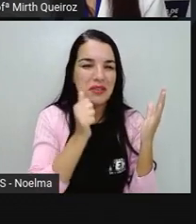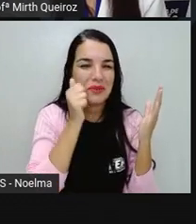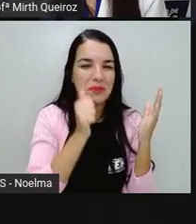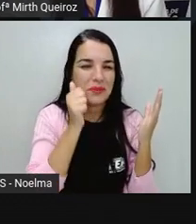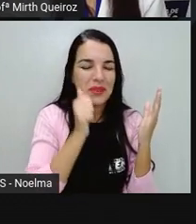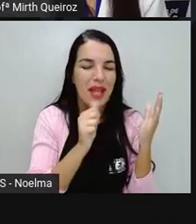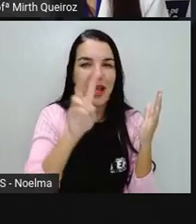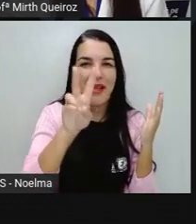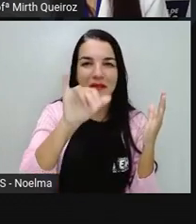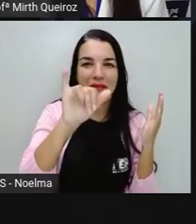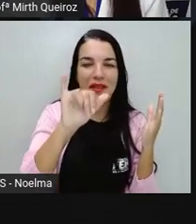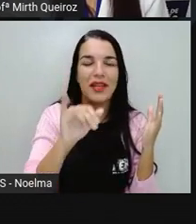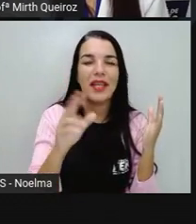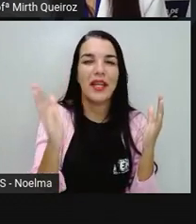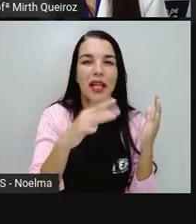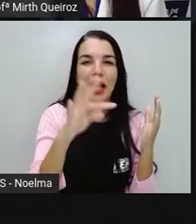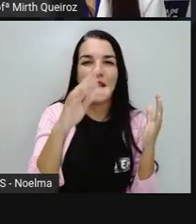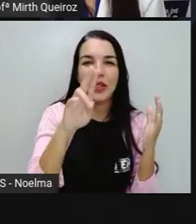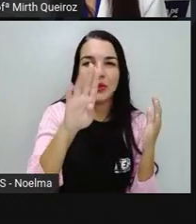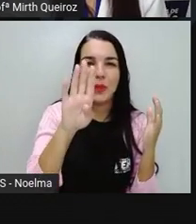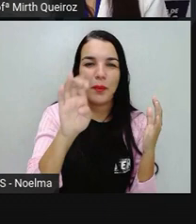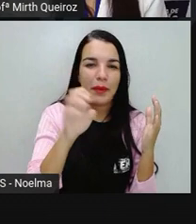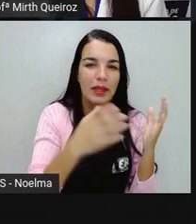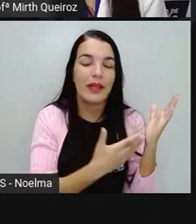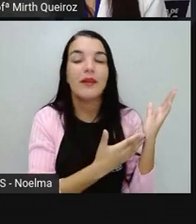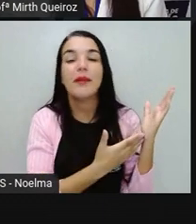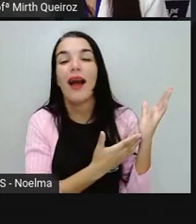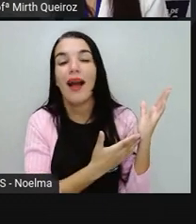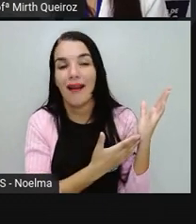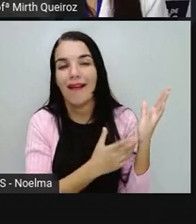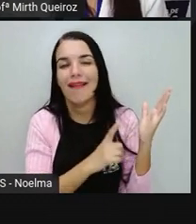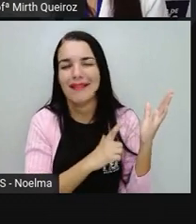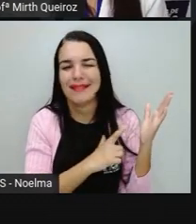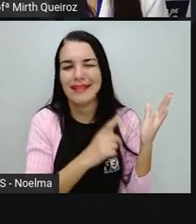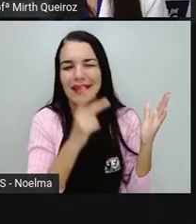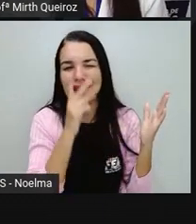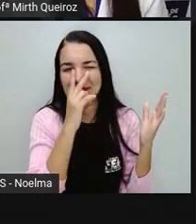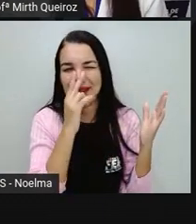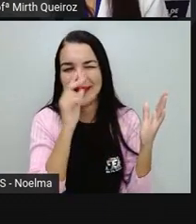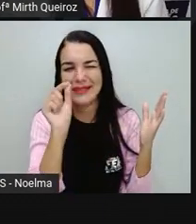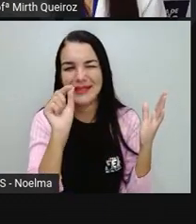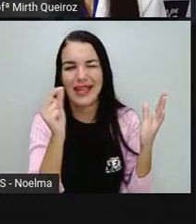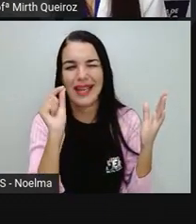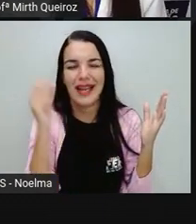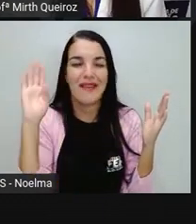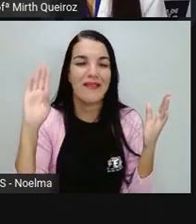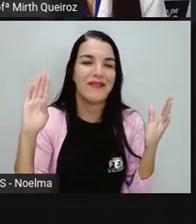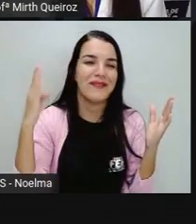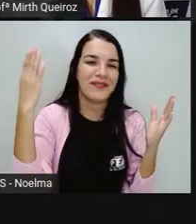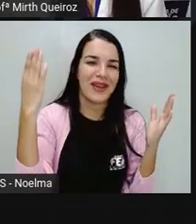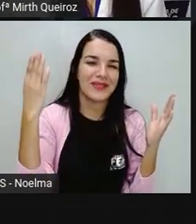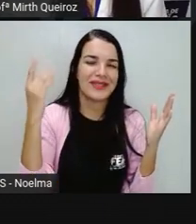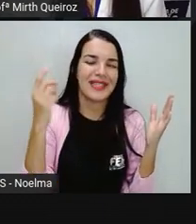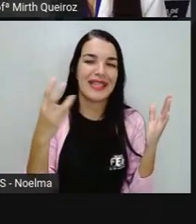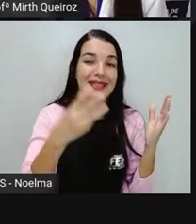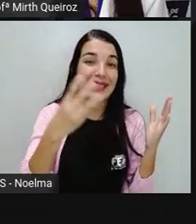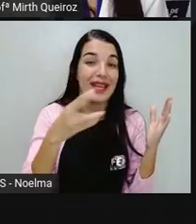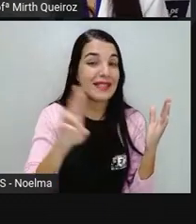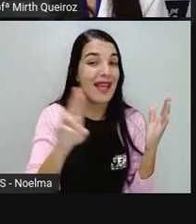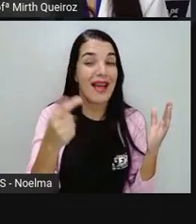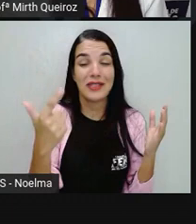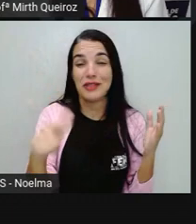parte do Big Brother, fizeram esse meme dela, utilizando a nota de três reais. E a gente sabe que a nota de três reais